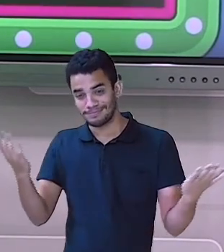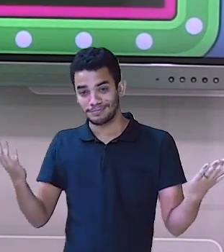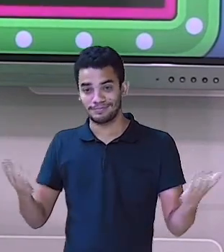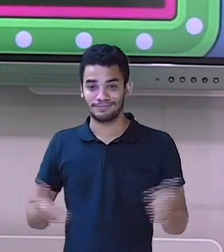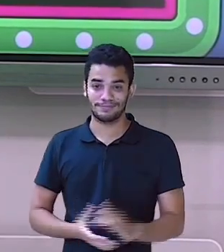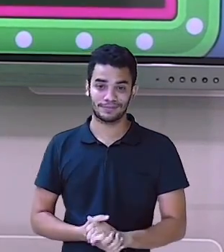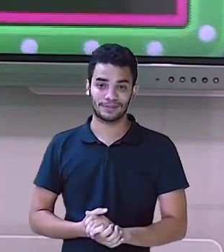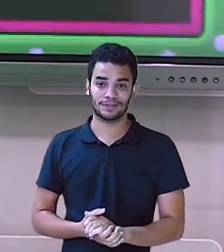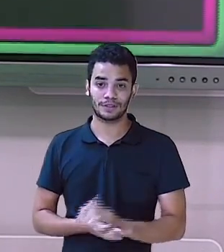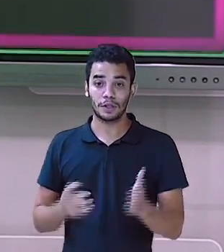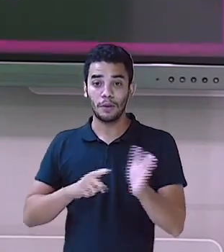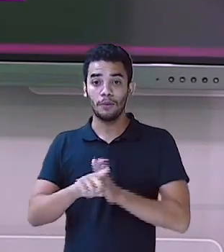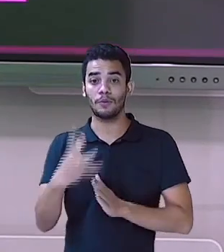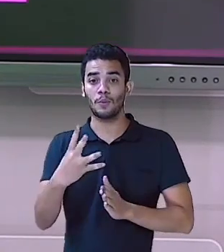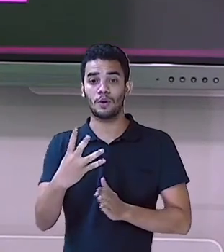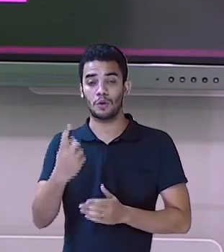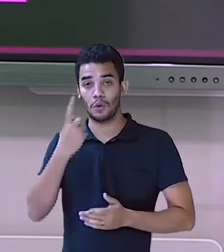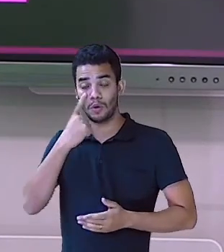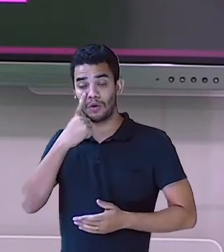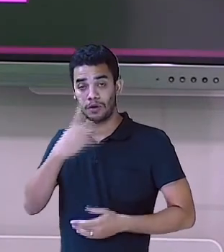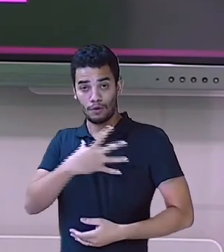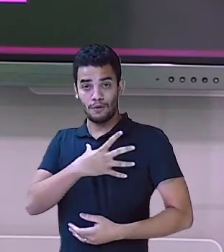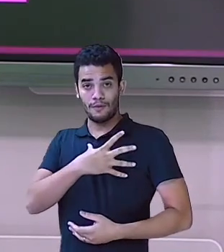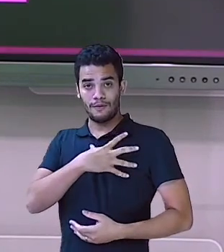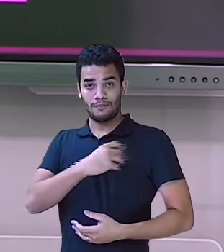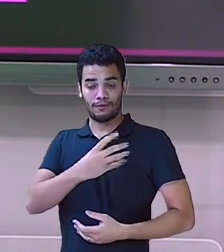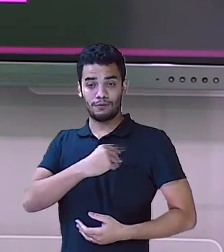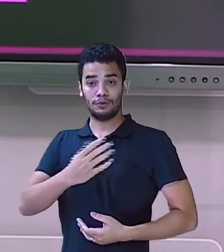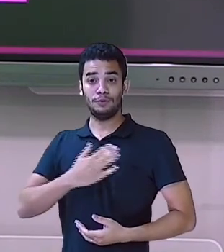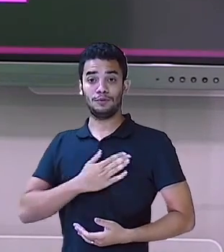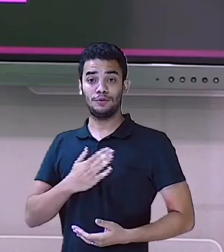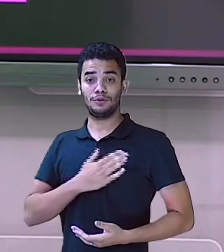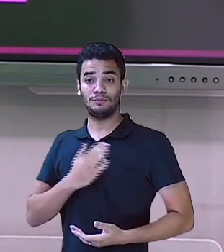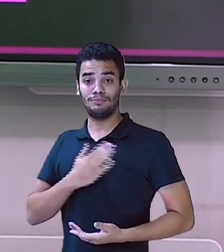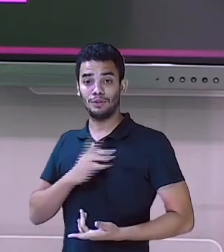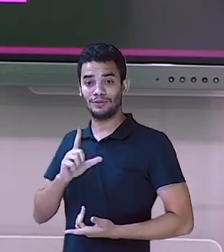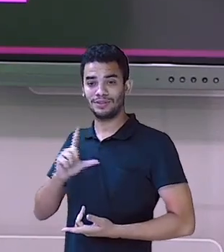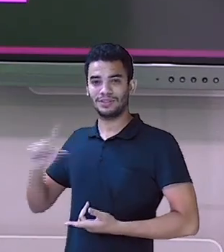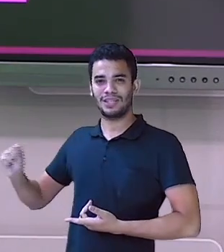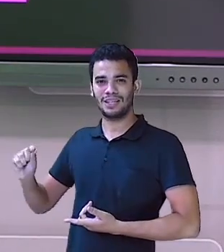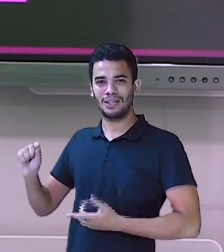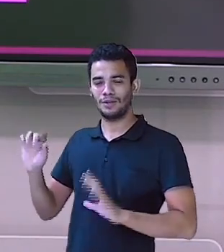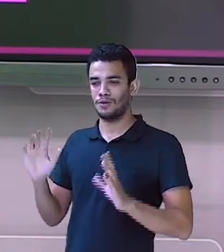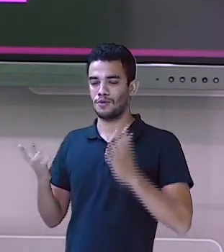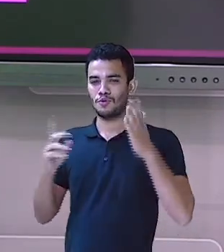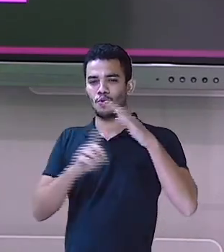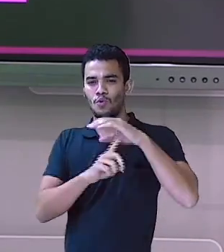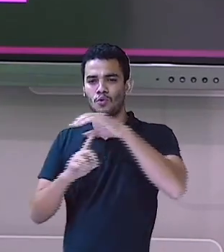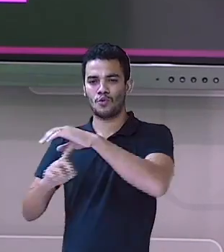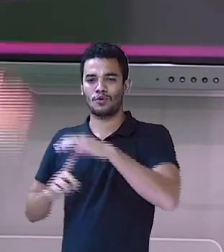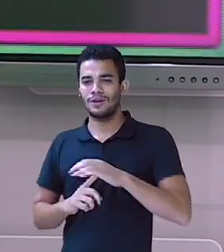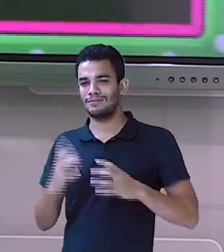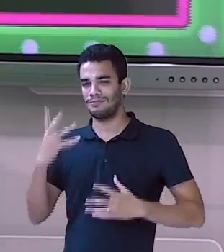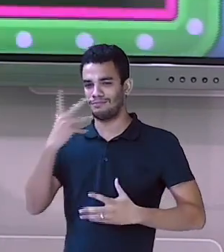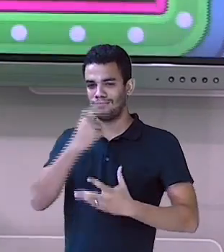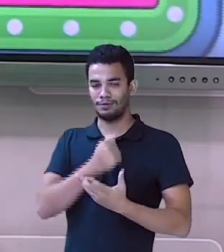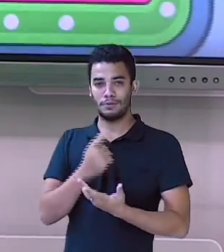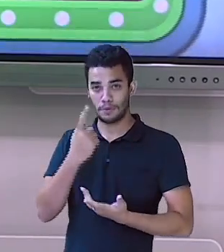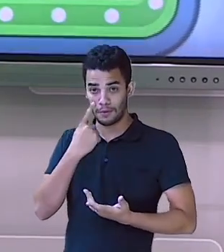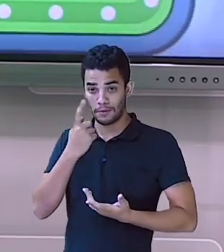Pergunta 4. Essa eu tenho que acertar. Meus filhos saíram do parque maravilhados. Ah, predicado, verbo nominal. Cadê ele? Aqui,